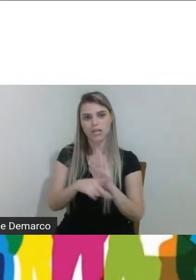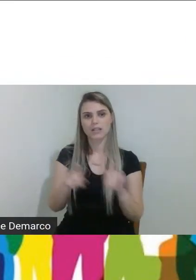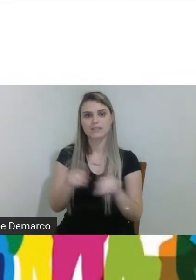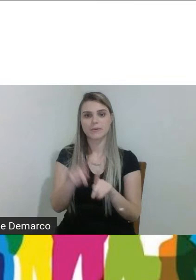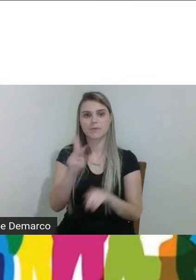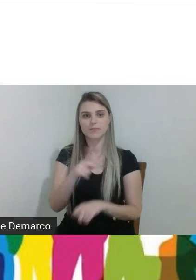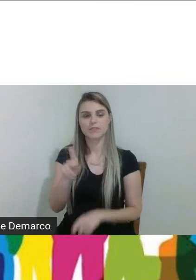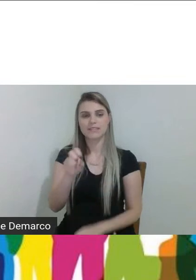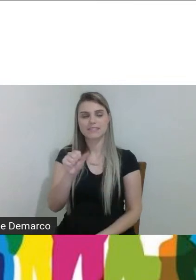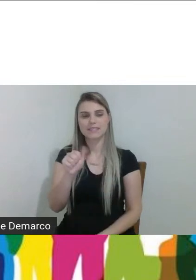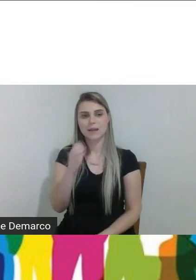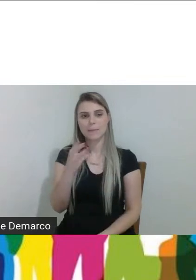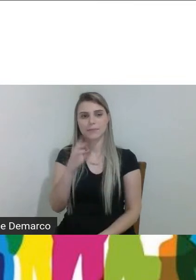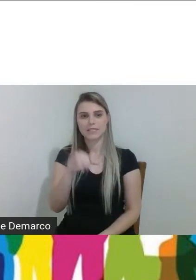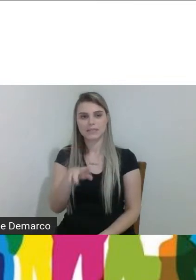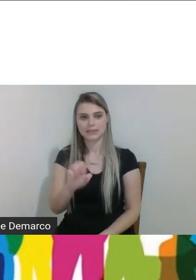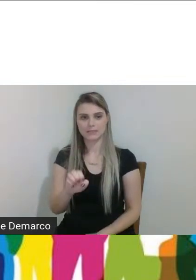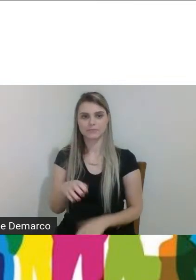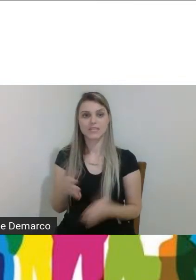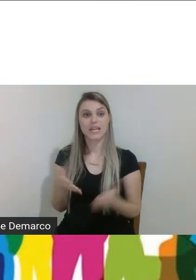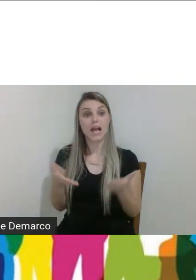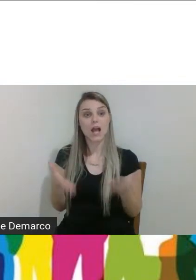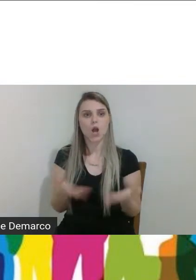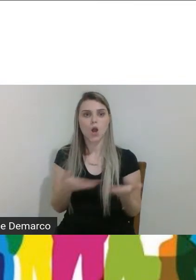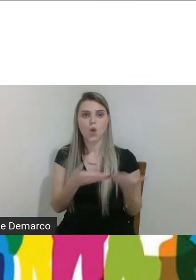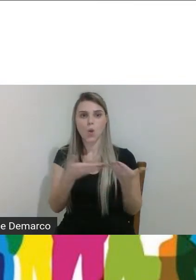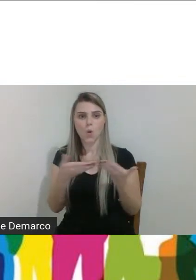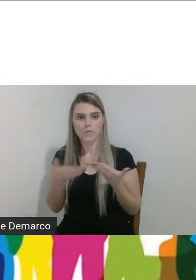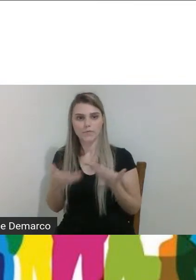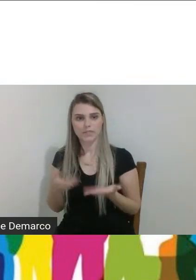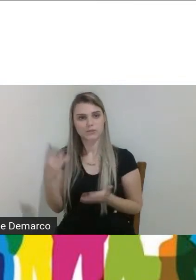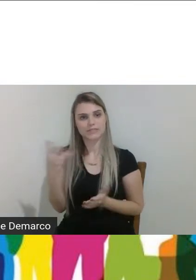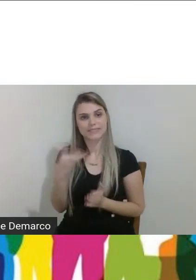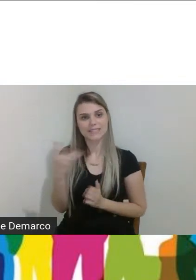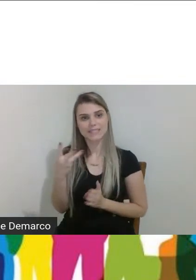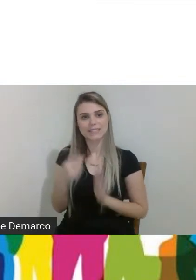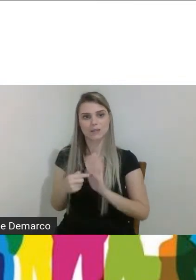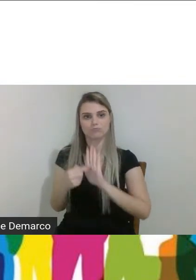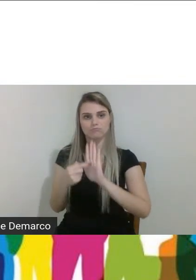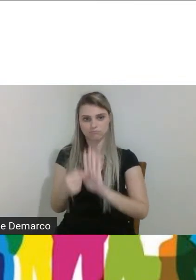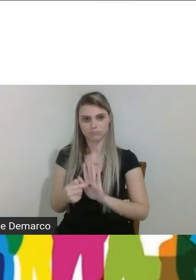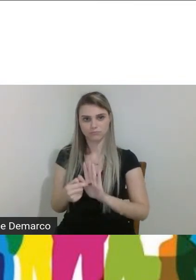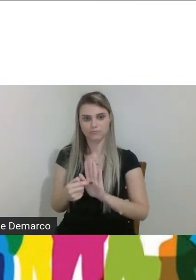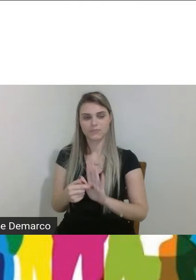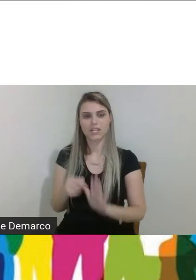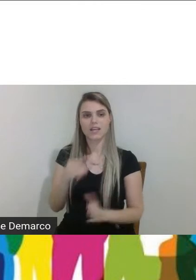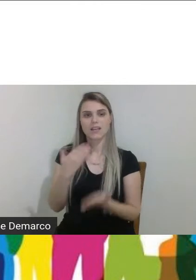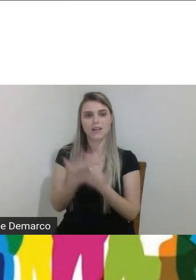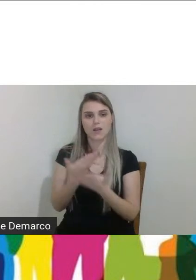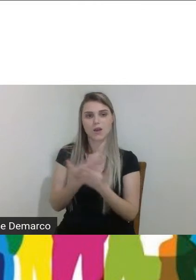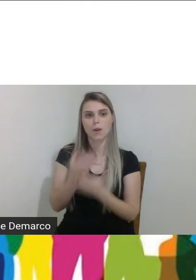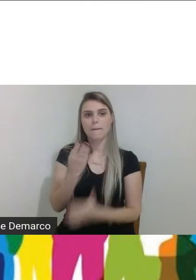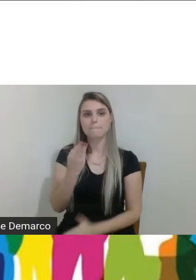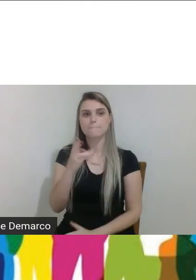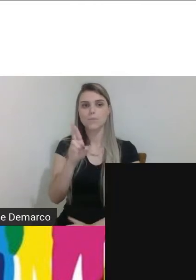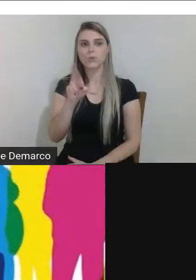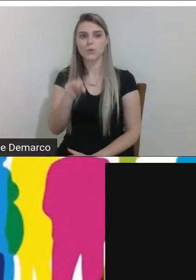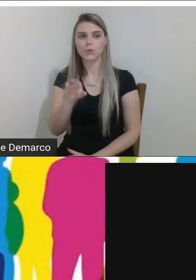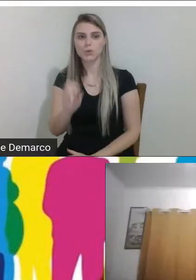Bom agora eu convido então o terceiro apresentador que é o estudante Bruno Costa